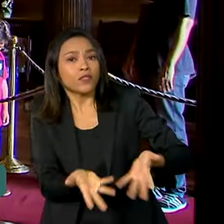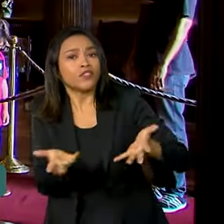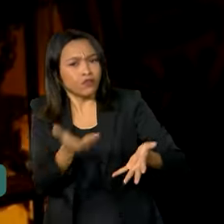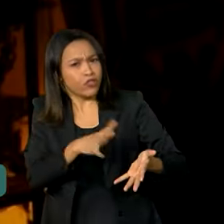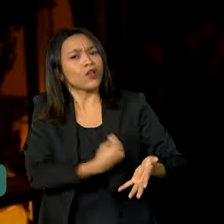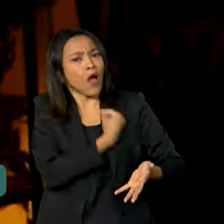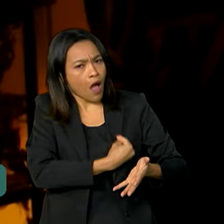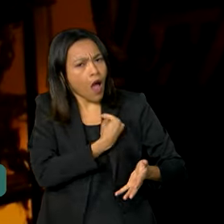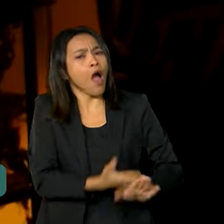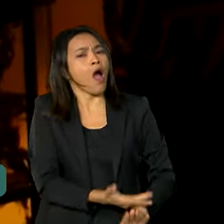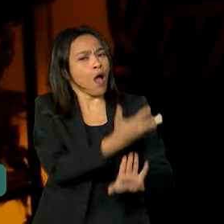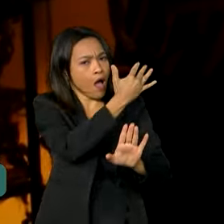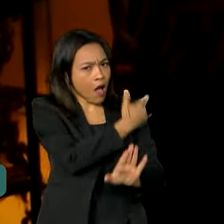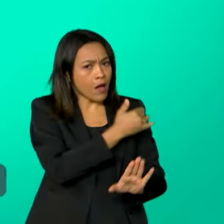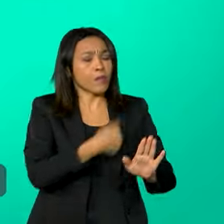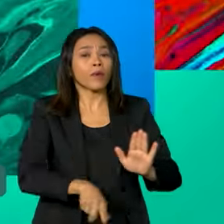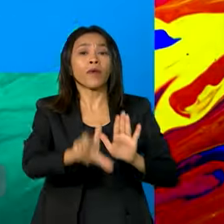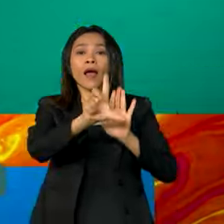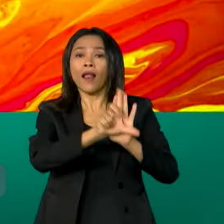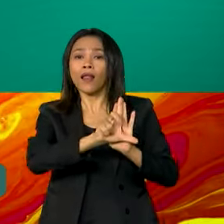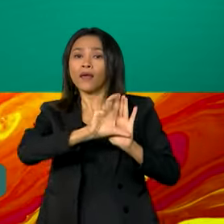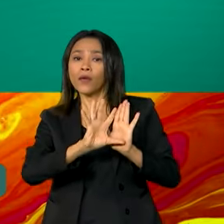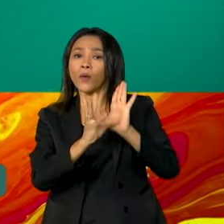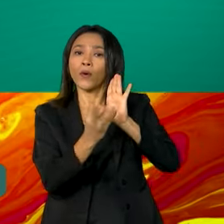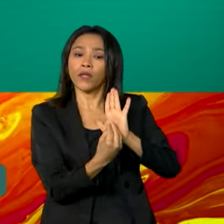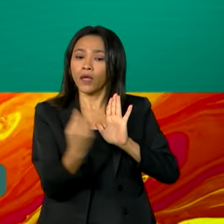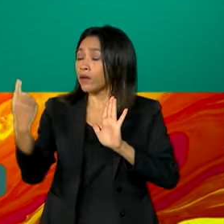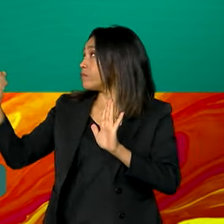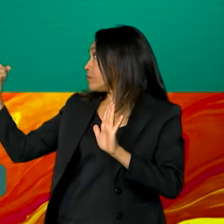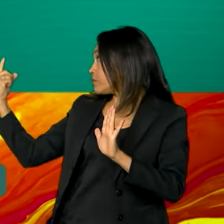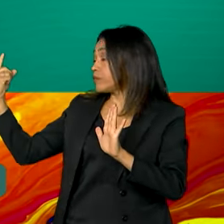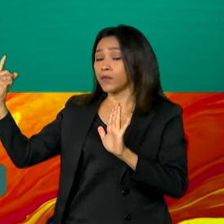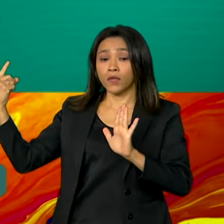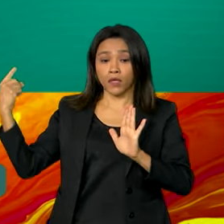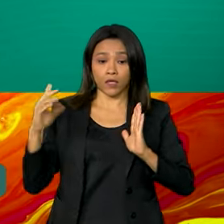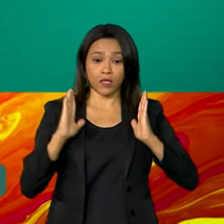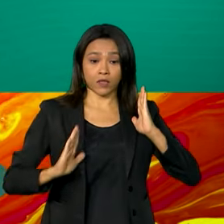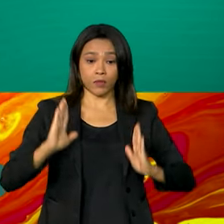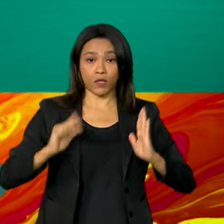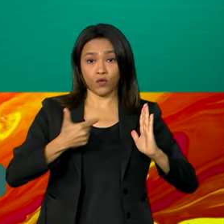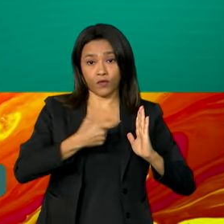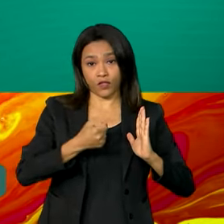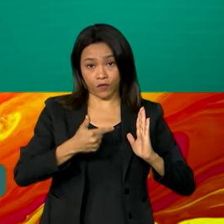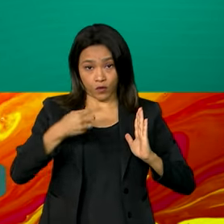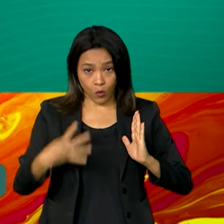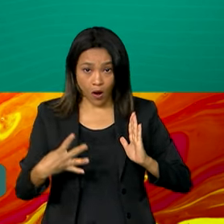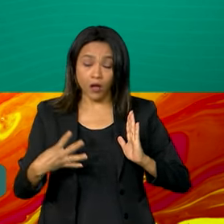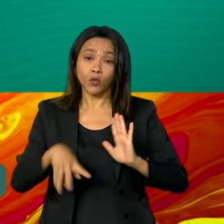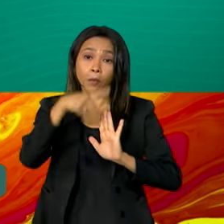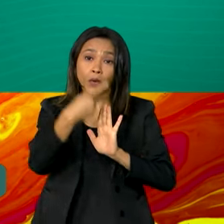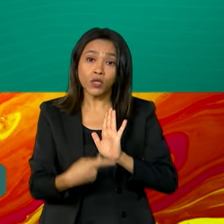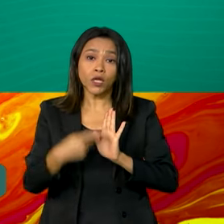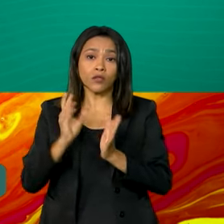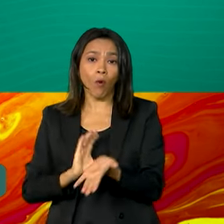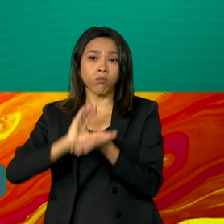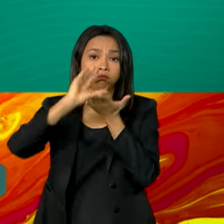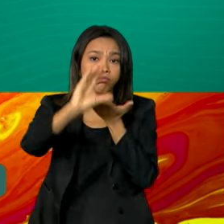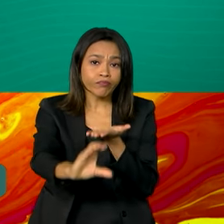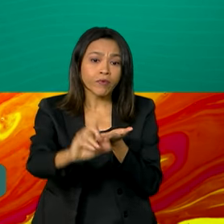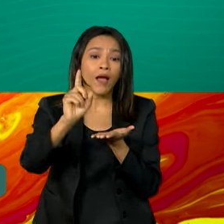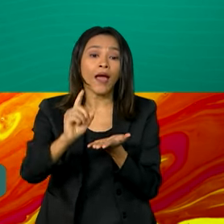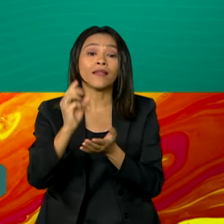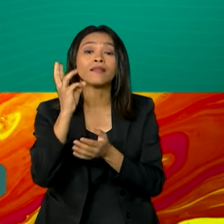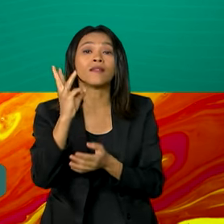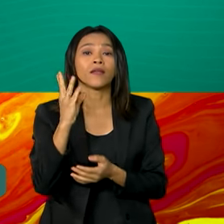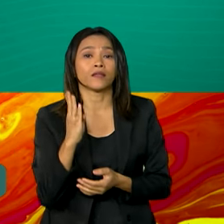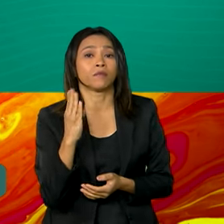existentes, como a Lei Rouanet. Apenas em 2024, o orçamento destinado aos projetos da Rouanet é de 3